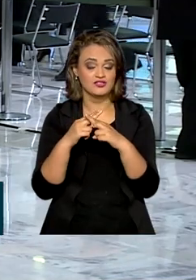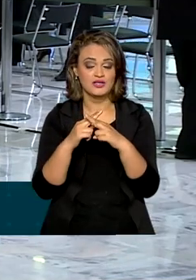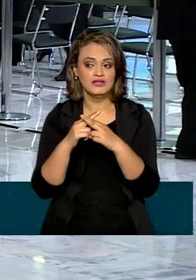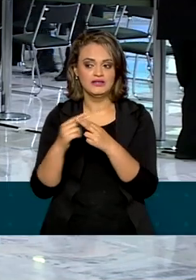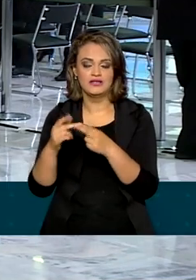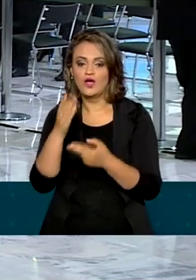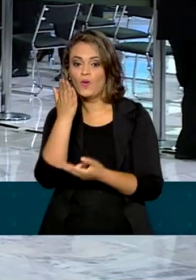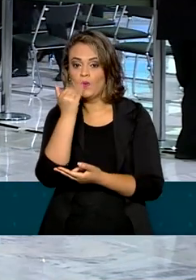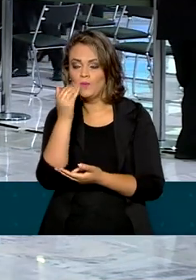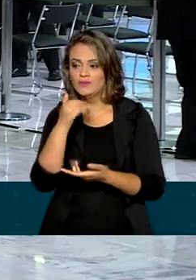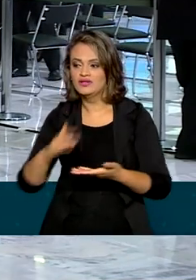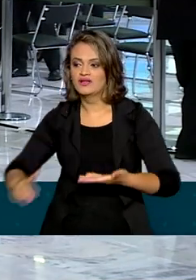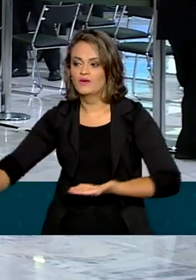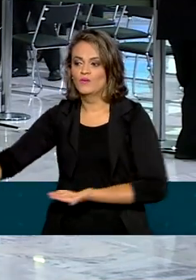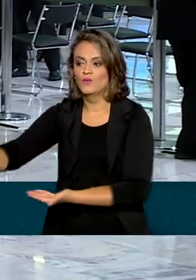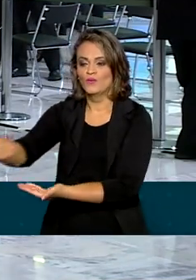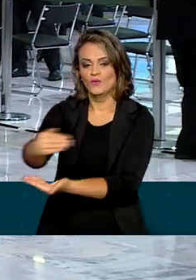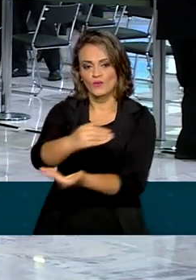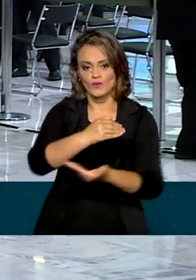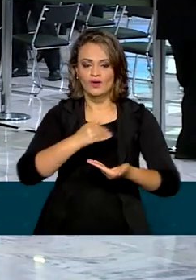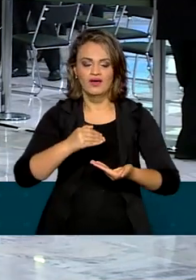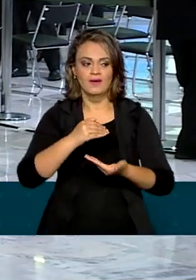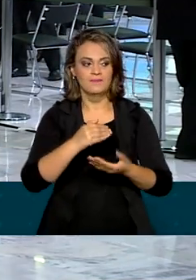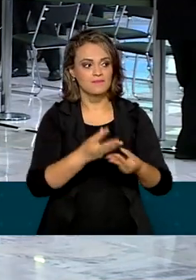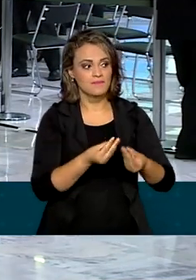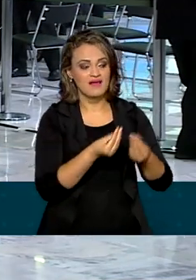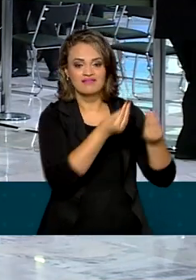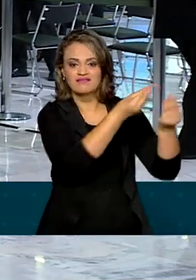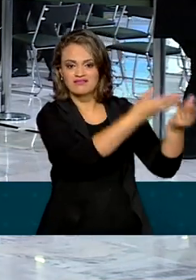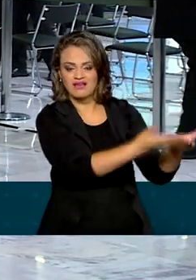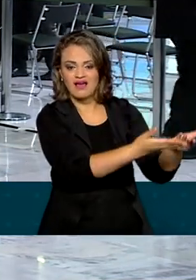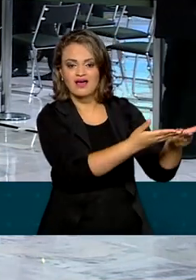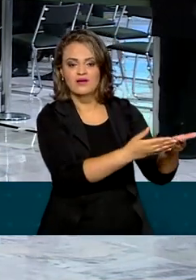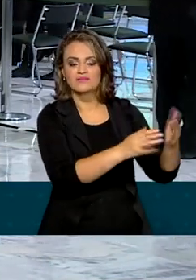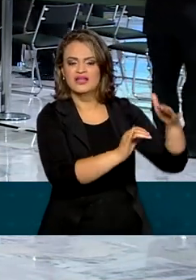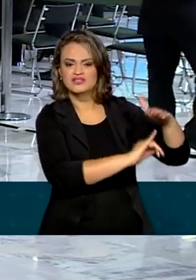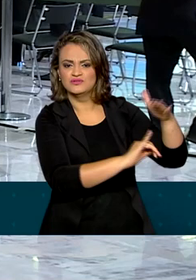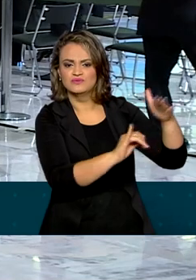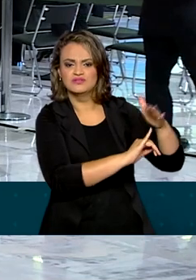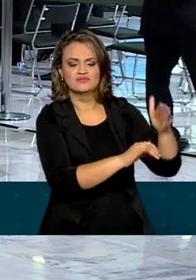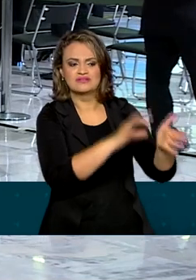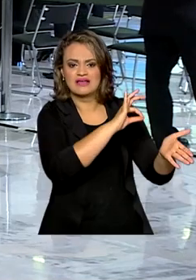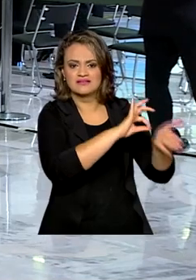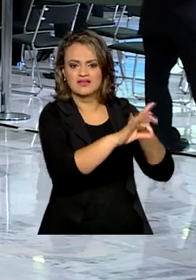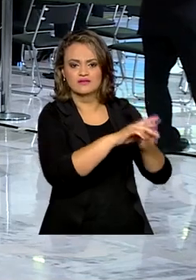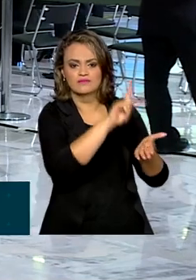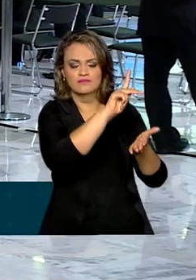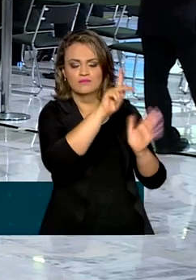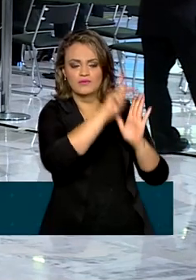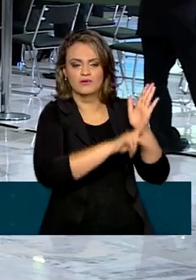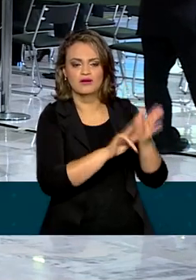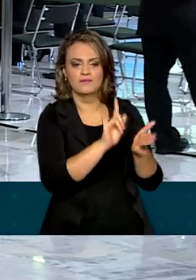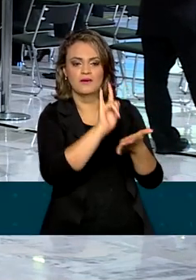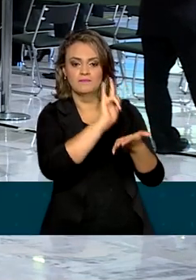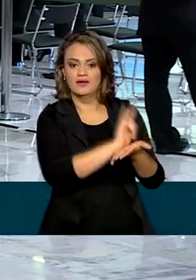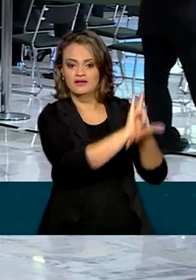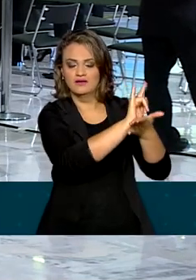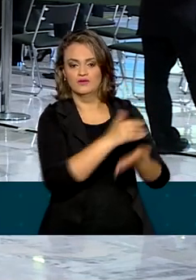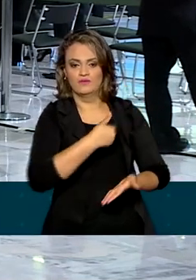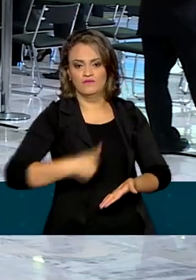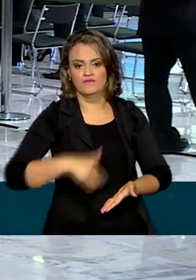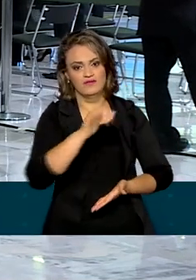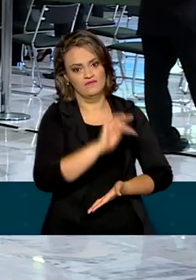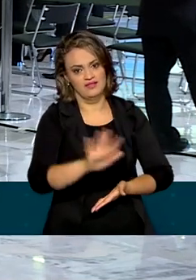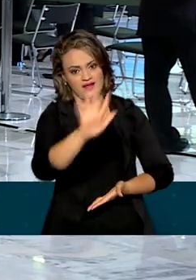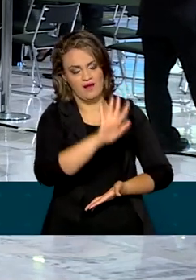arrecadando alimentos nas agências de todo o país e destinando para instituições cadastradas no programa Pátria Voluntária do Governo